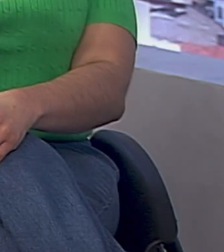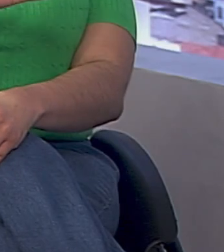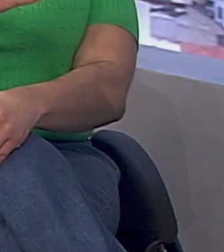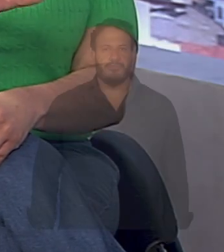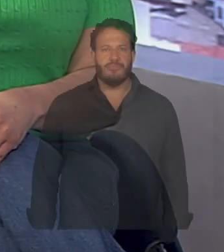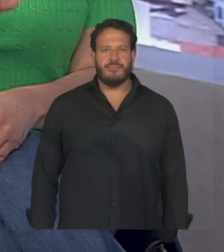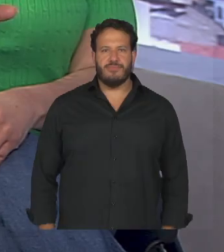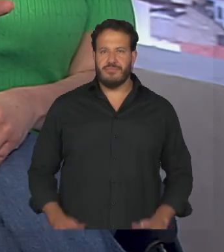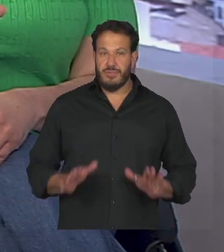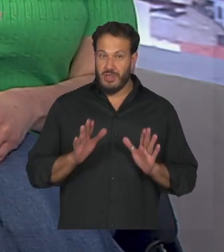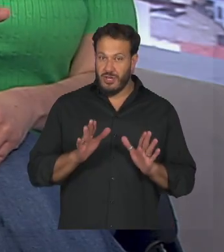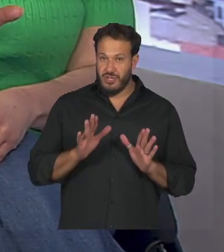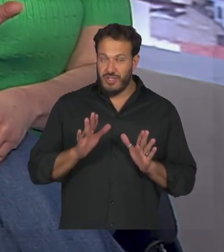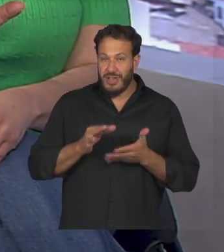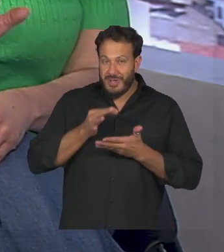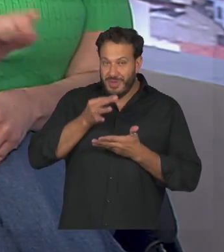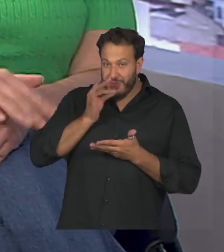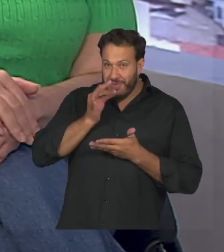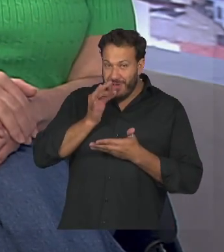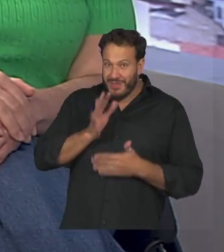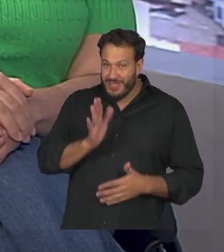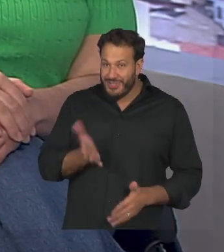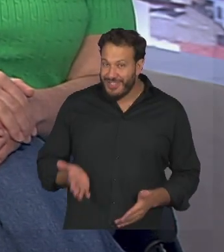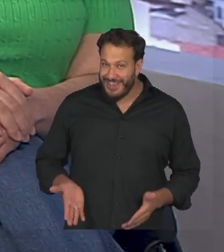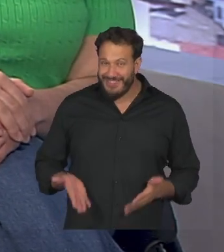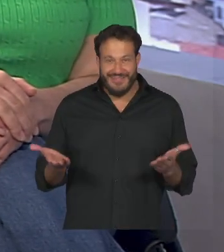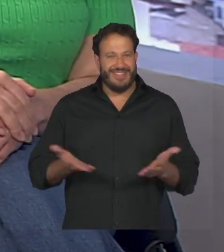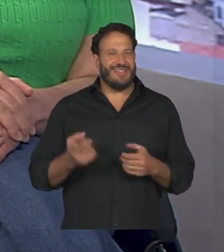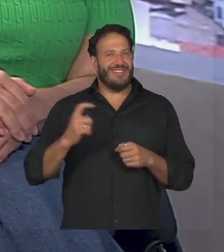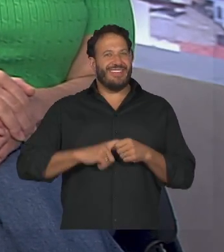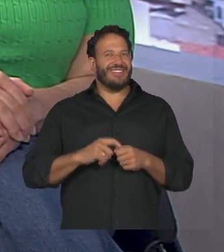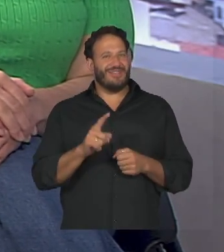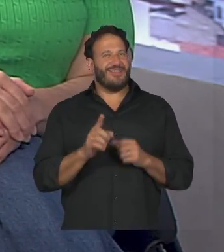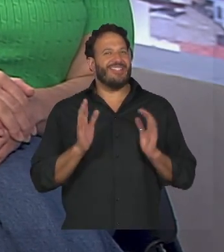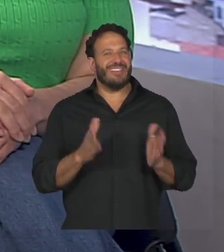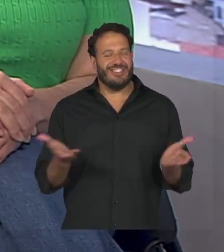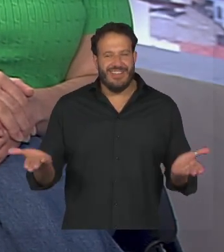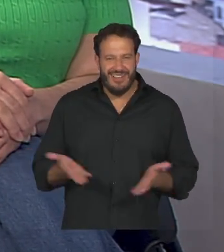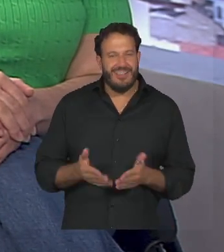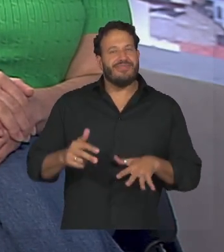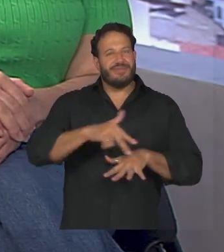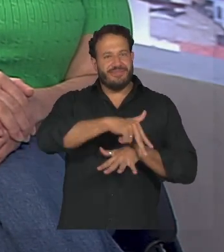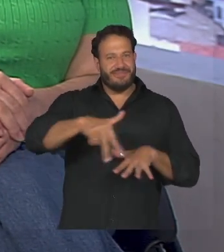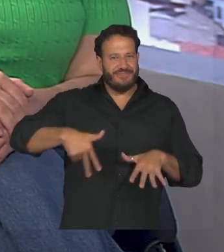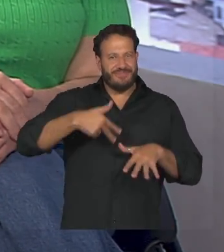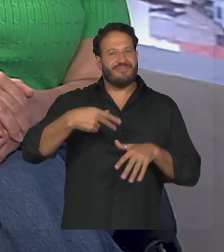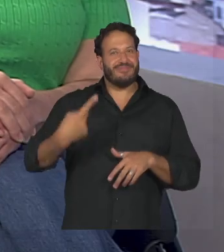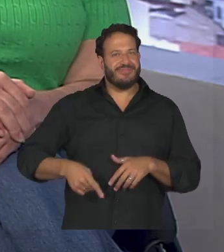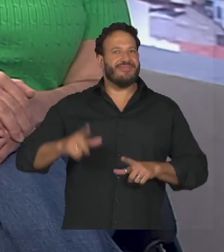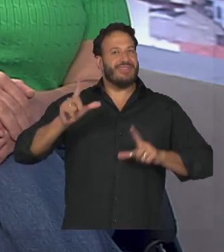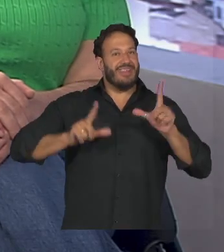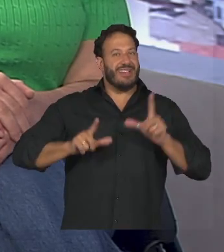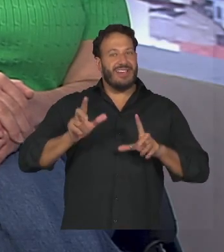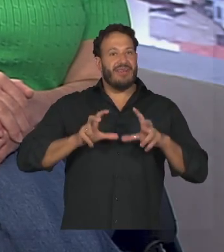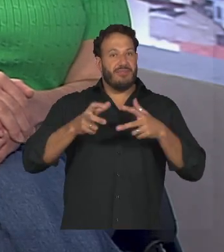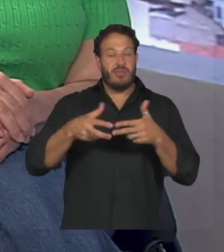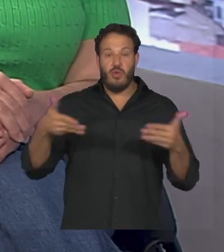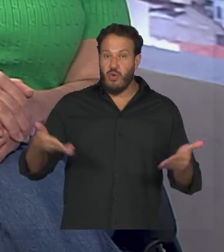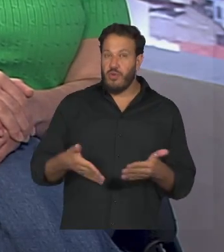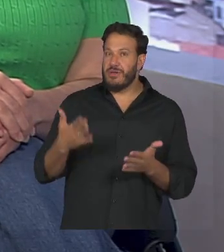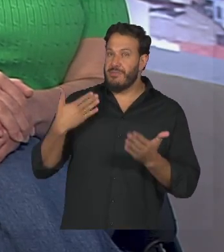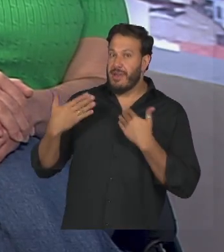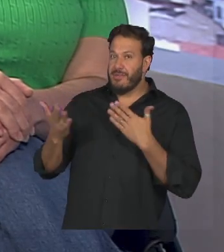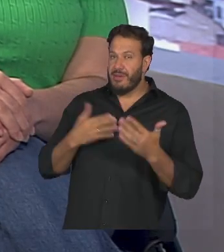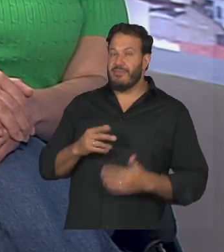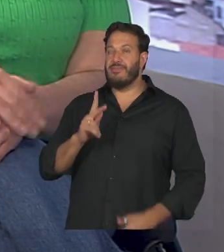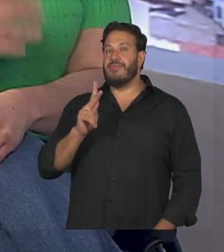já bebeu seu meio cafezinho voltamos com o programa diversidade aqui na rede câmara São Paulo e hoje a gente está batendo um papo com a